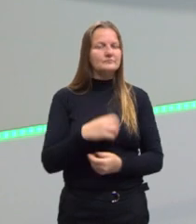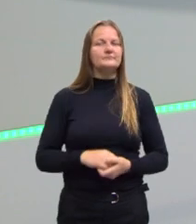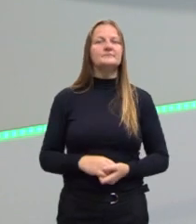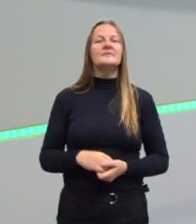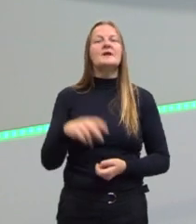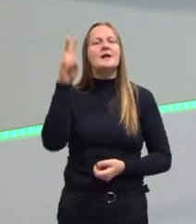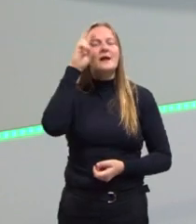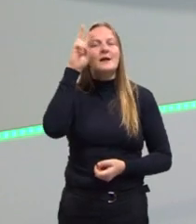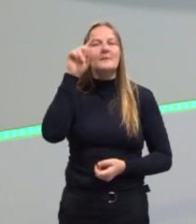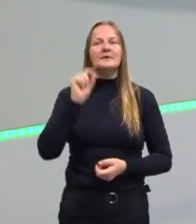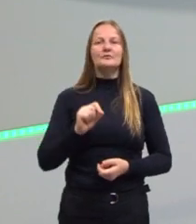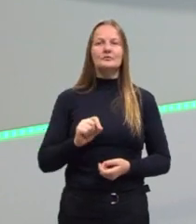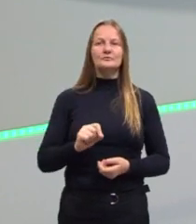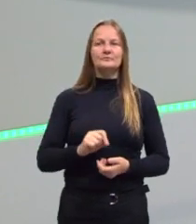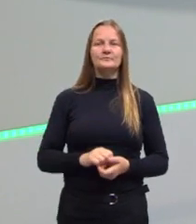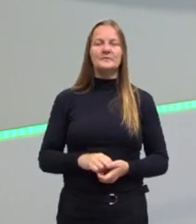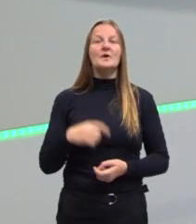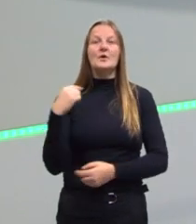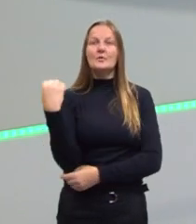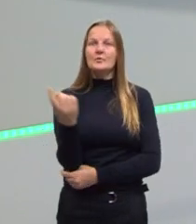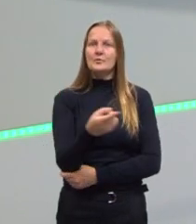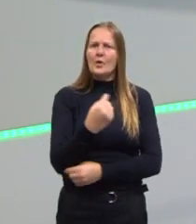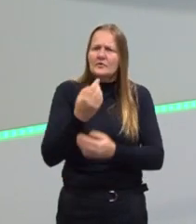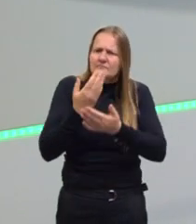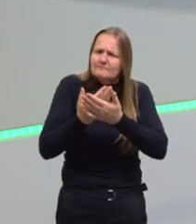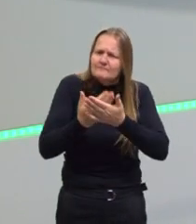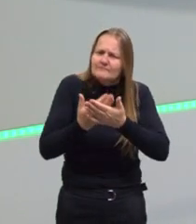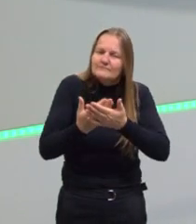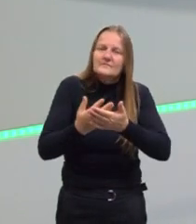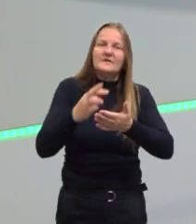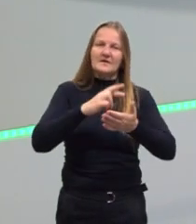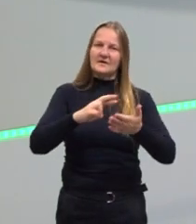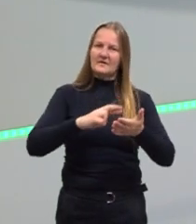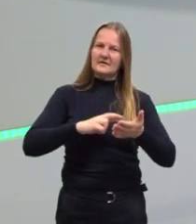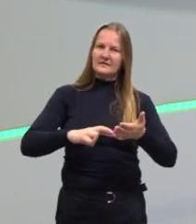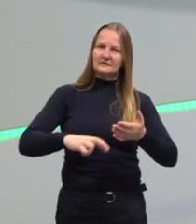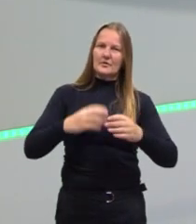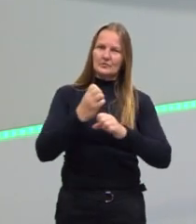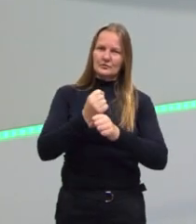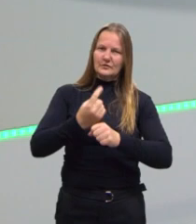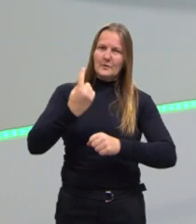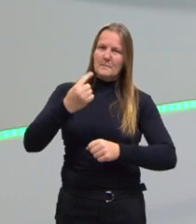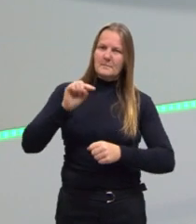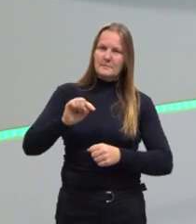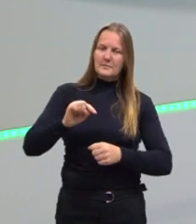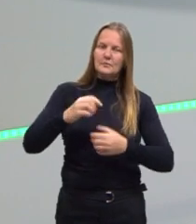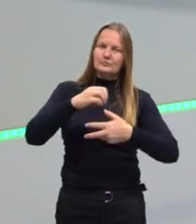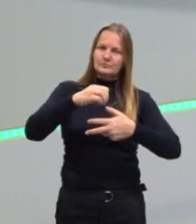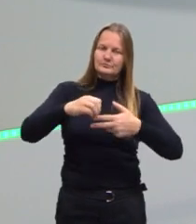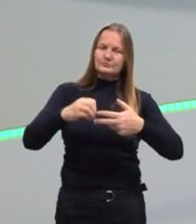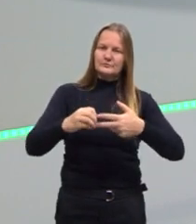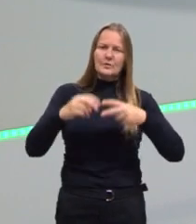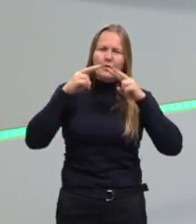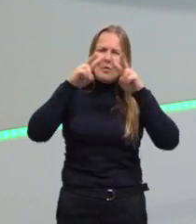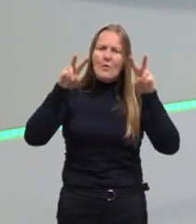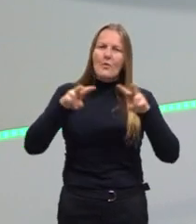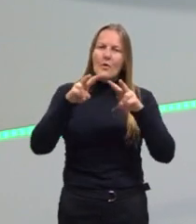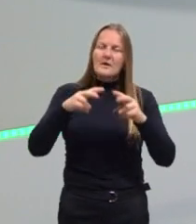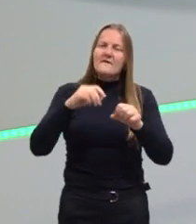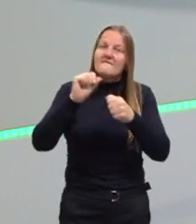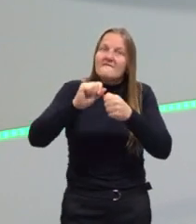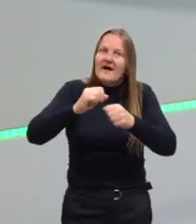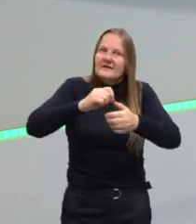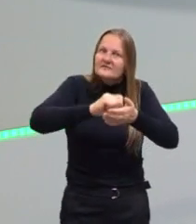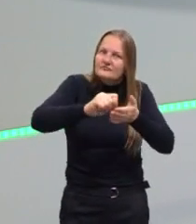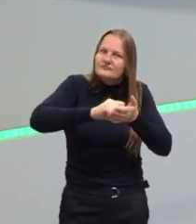Lembrando que nós que estamos estudando para fazer a nossa redação Nota 1000 no ENEM, estamos com os olhos de quem produz